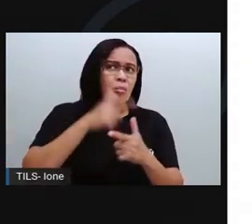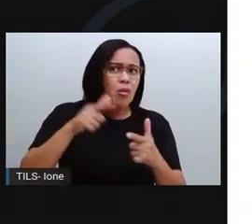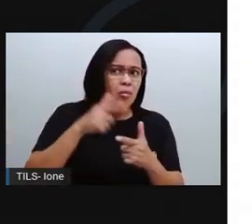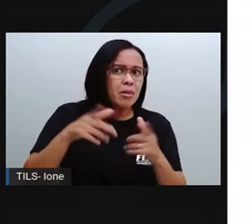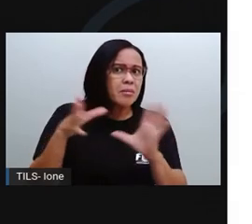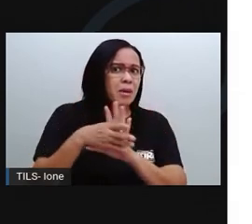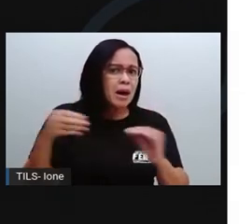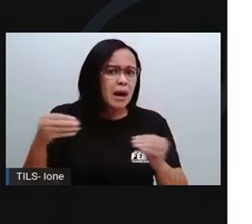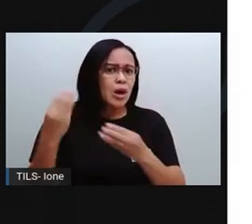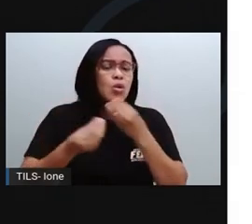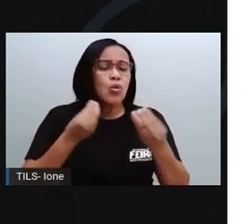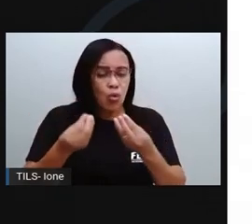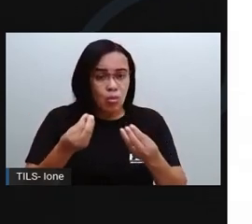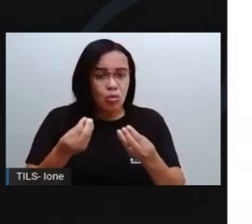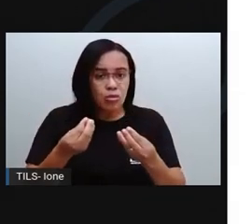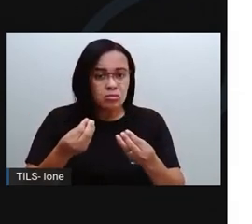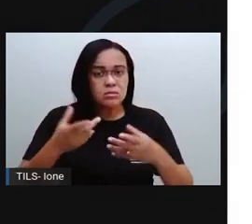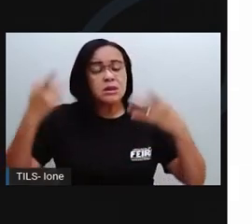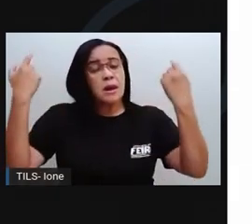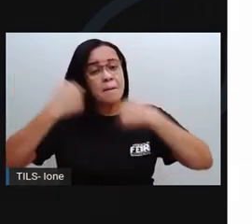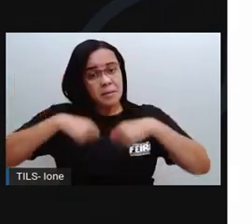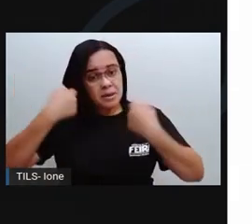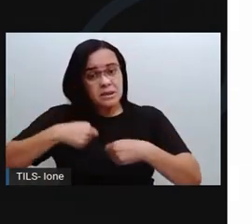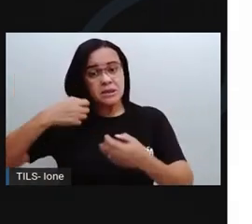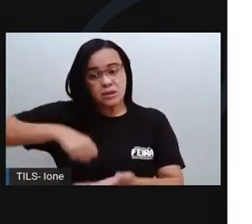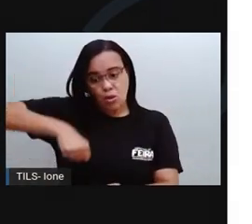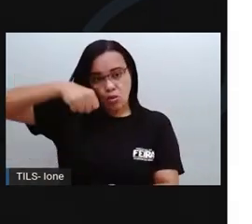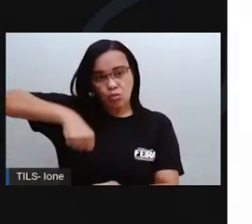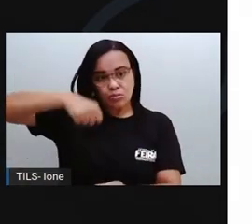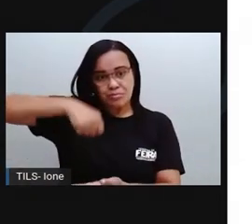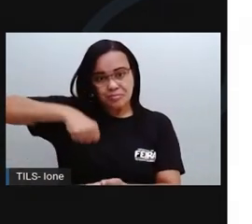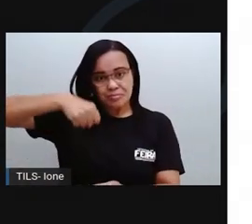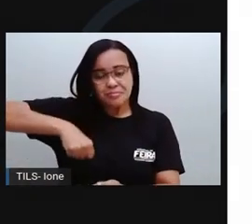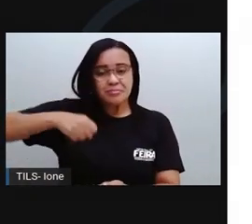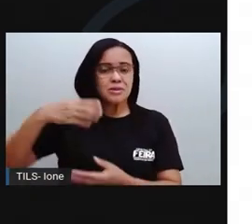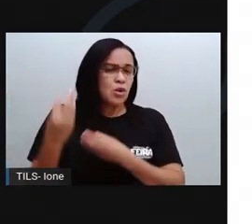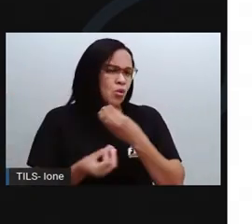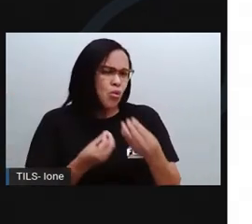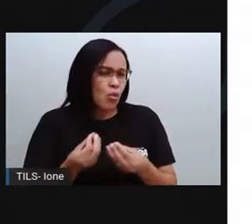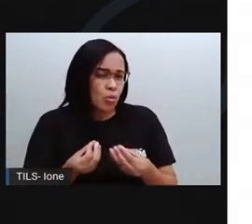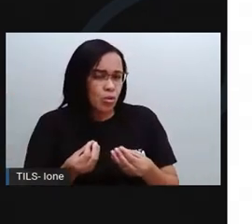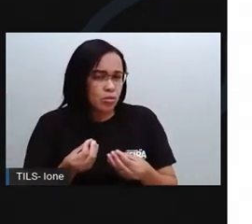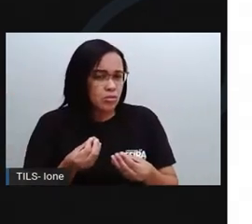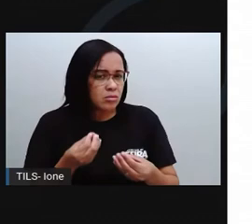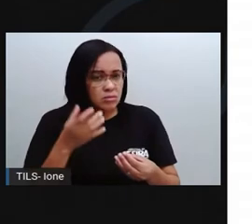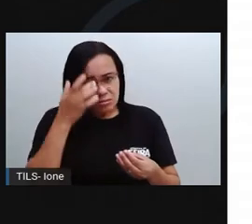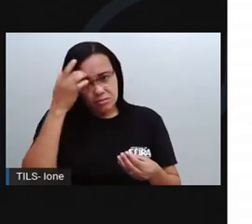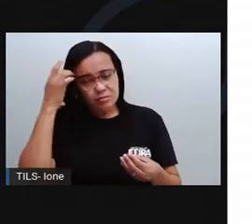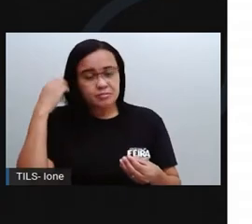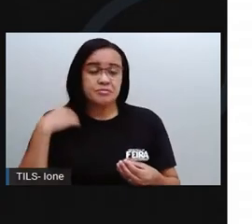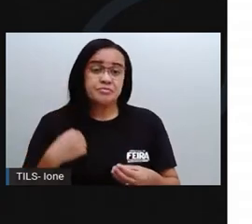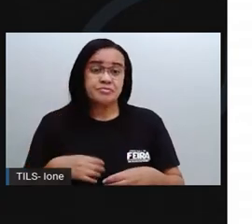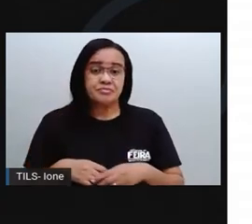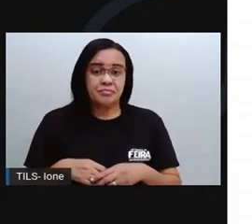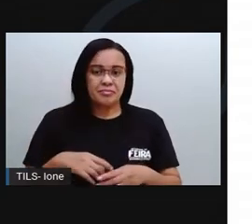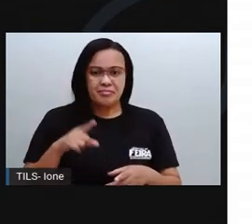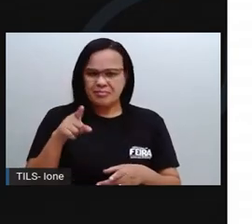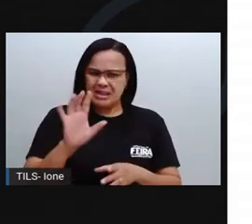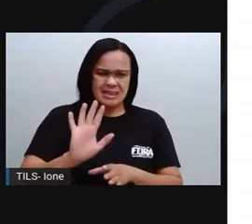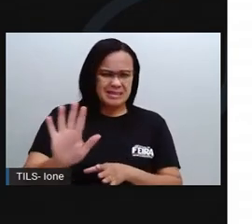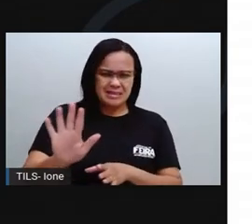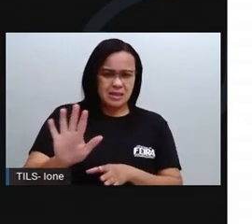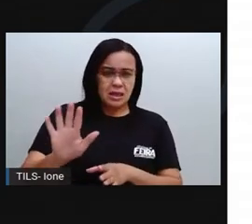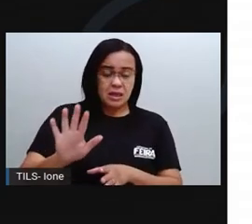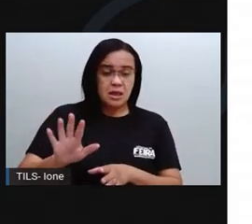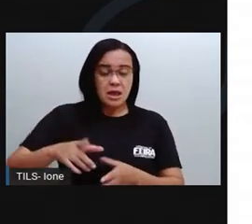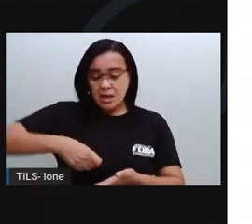você realmente precisa usar as sacolas plásticas descartáveis. Sempre que der, recuse receber essas sacolas e diga